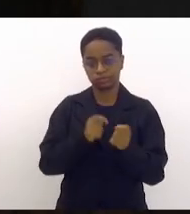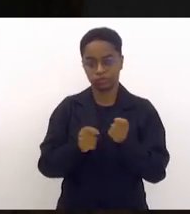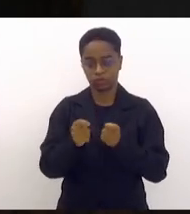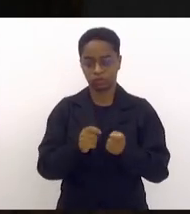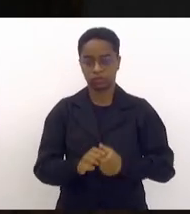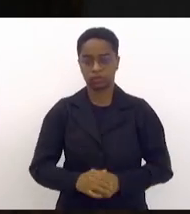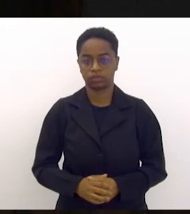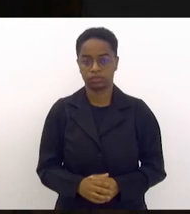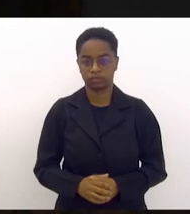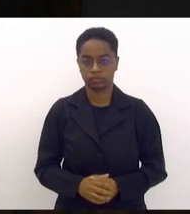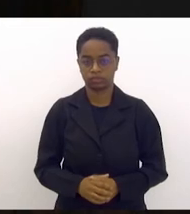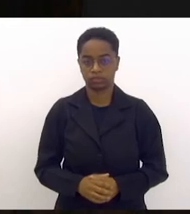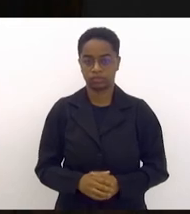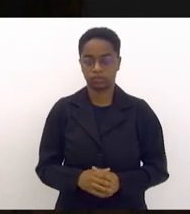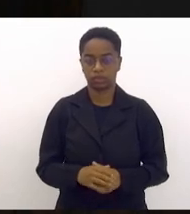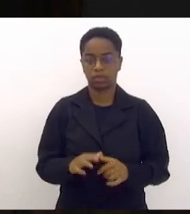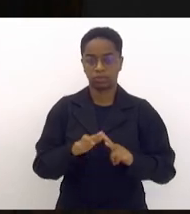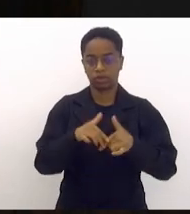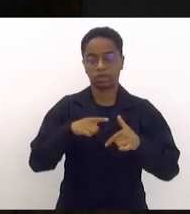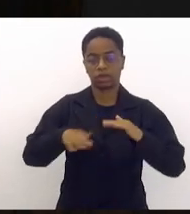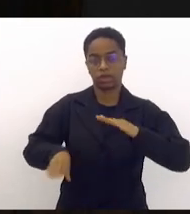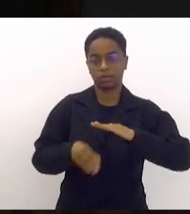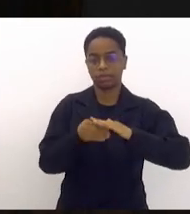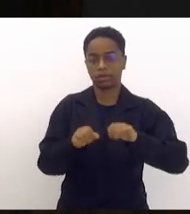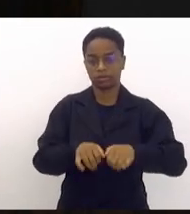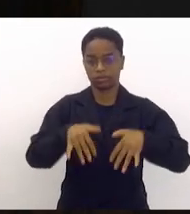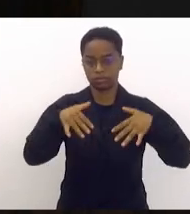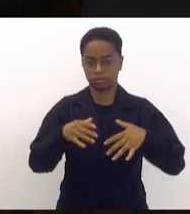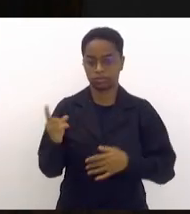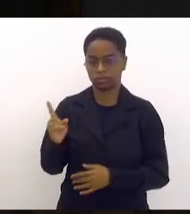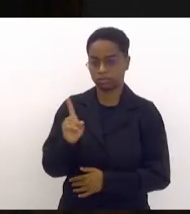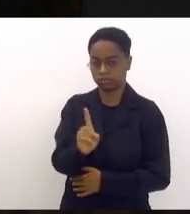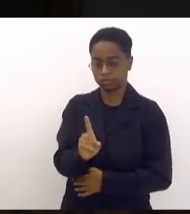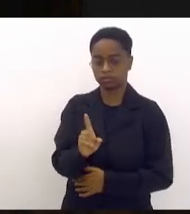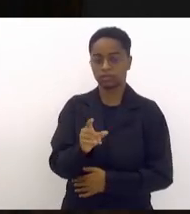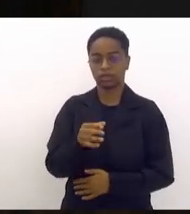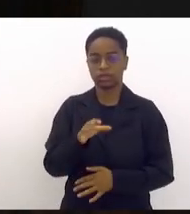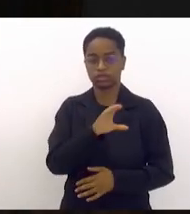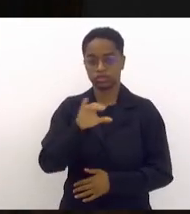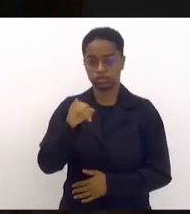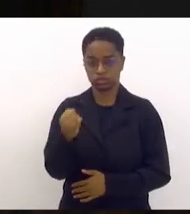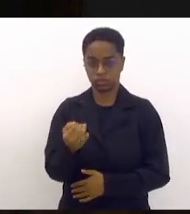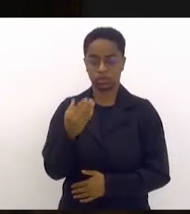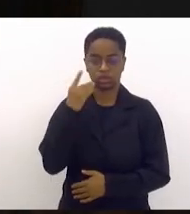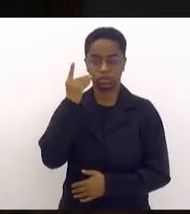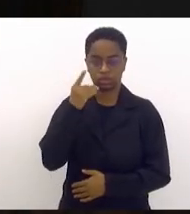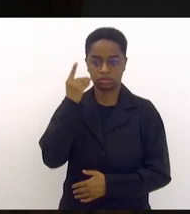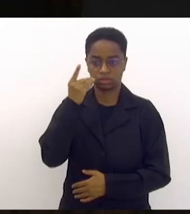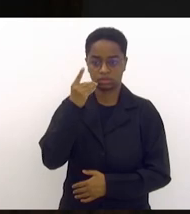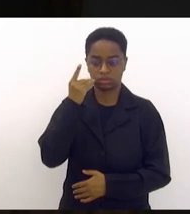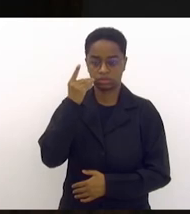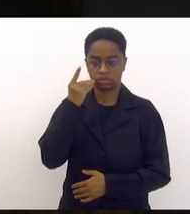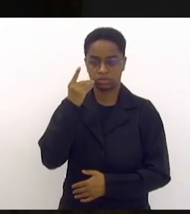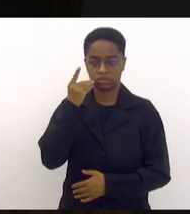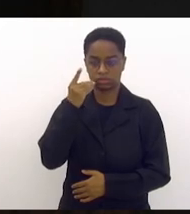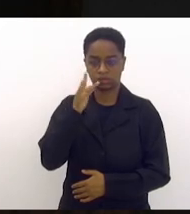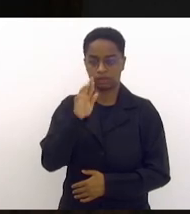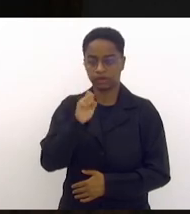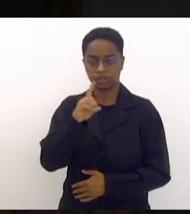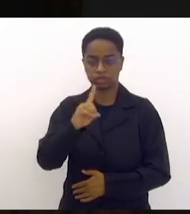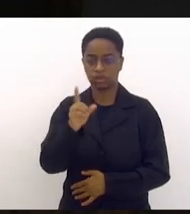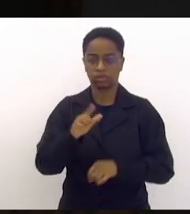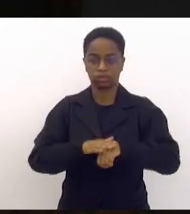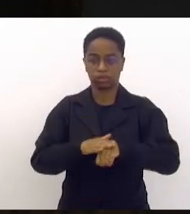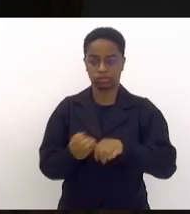e controle à emenda de plenário. Para emitir parecer pela comissão de condição de justiça, deputado Fred Pacheco, é o autor,